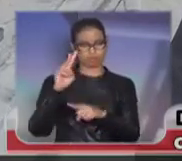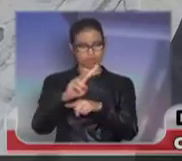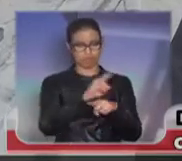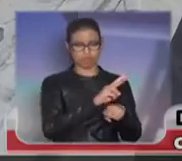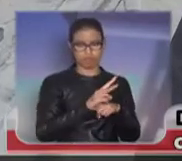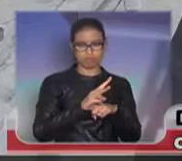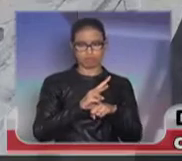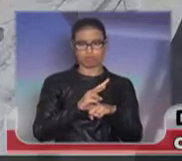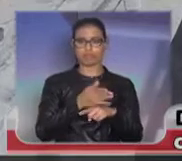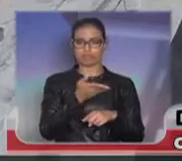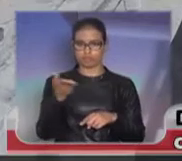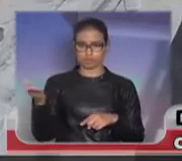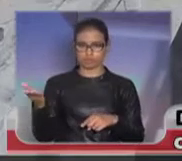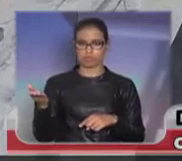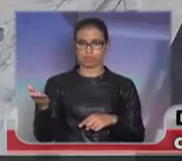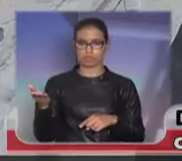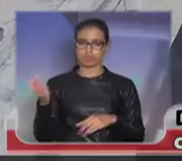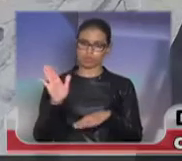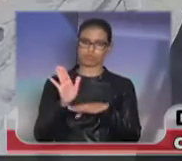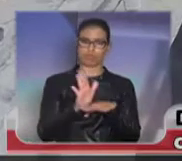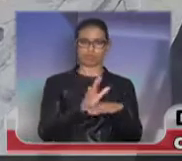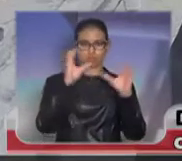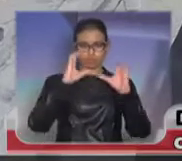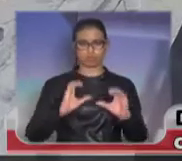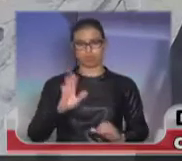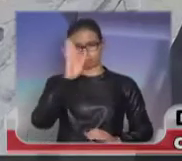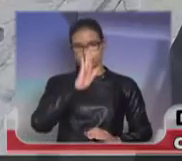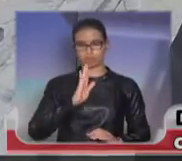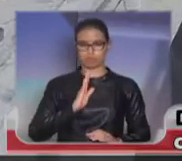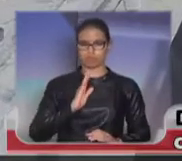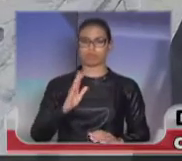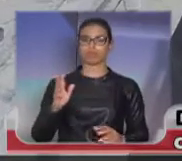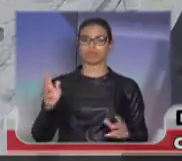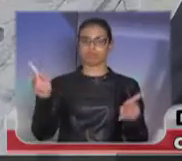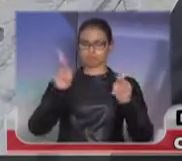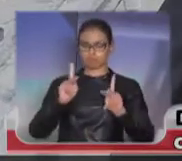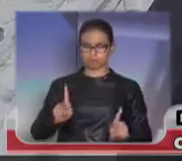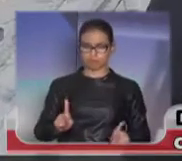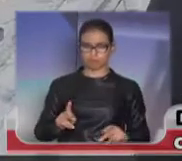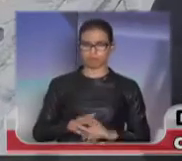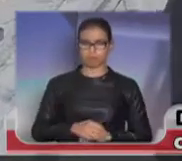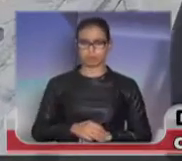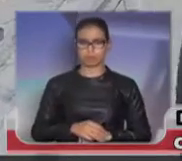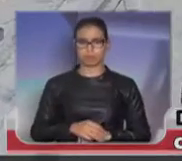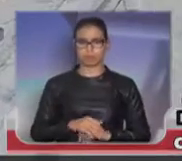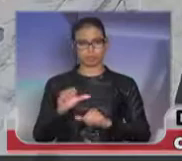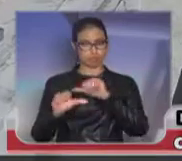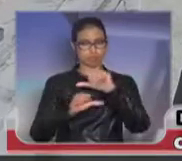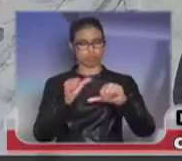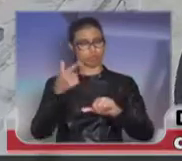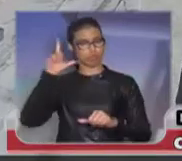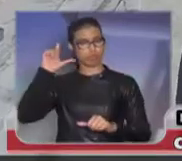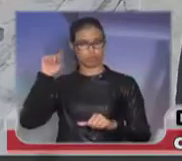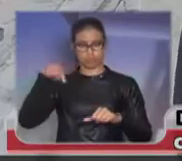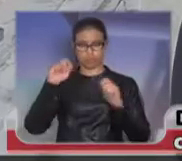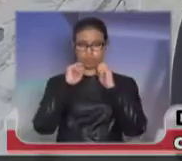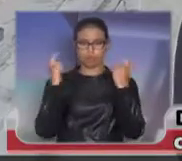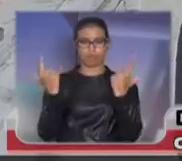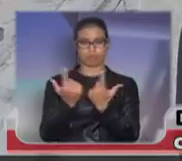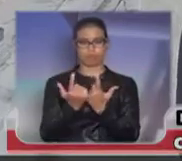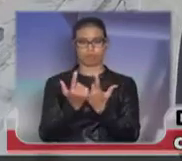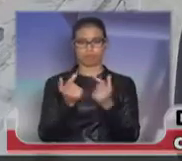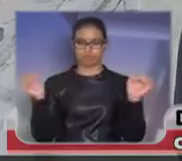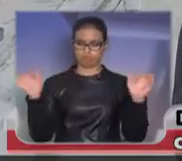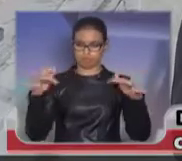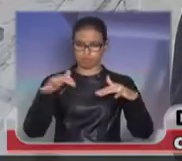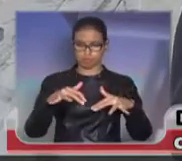realmente permitem que o cidadão brasileiro durma em paz. Mudando de assunto, senhor presidente, ontem aqui na Assembleia, nós tivemos um